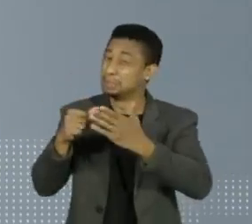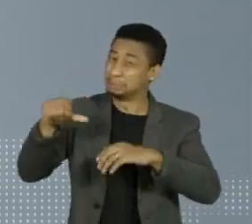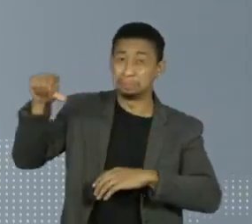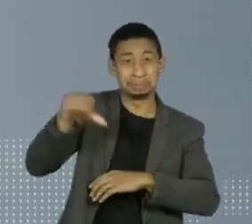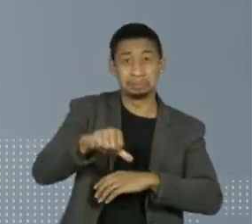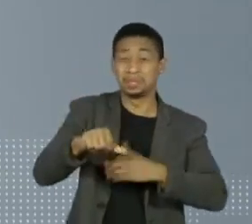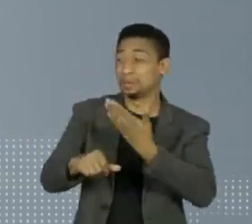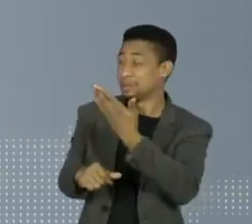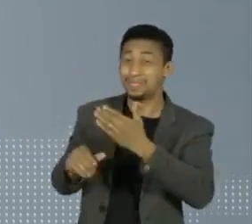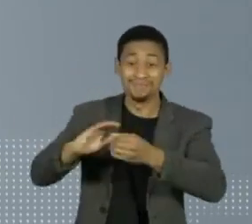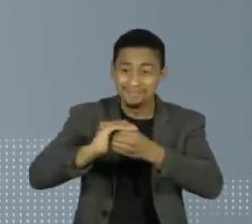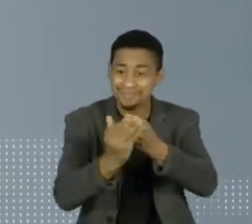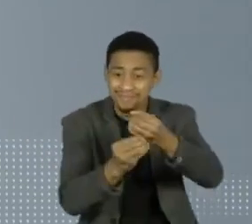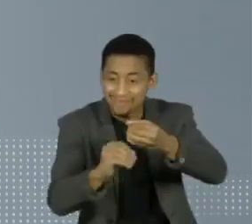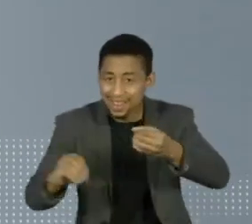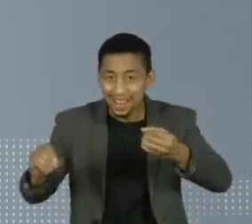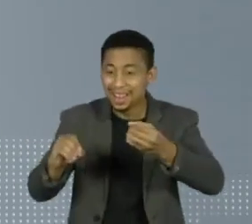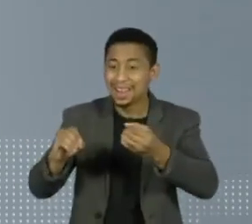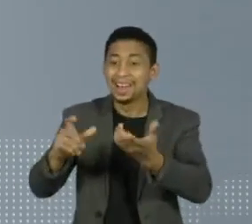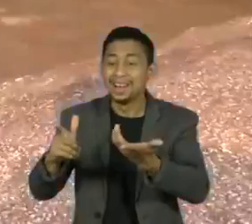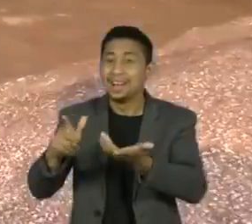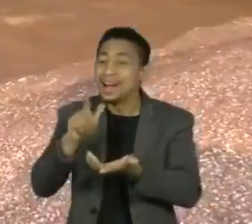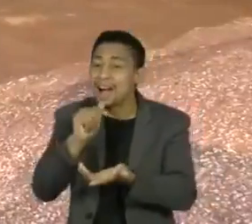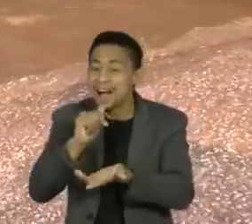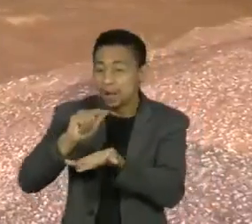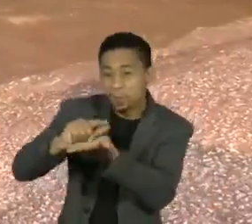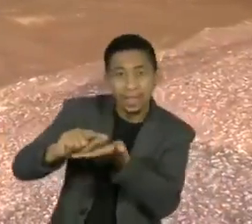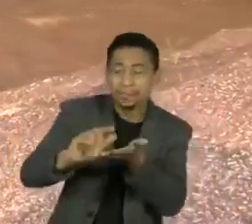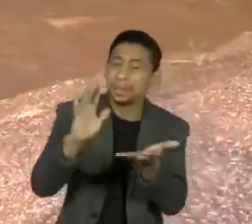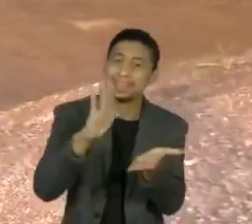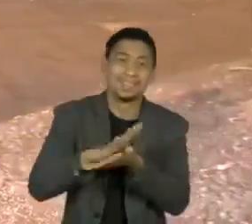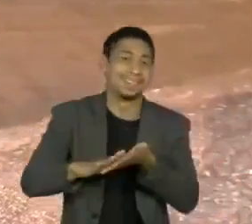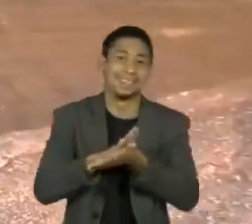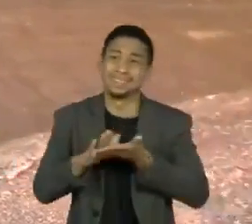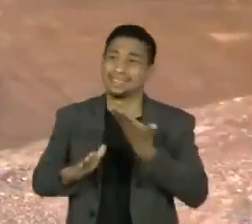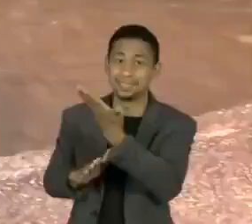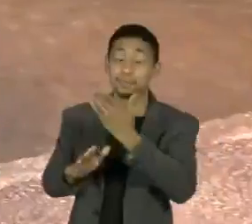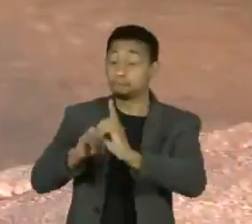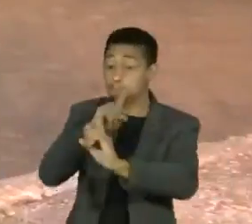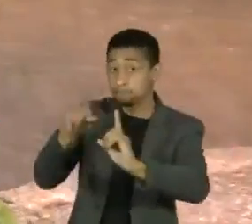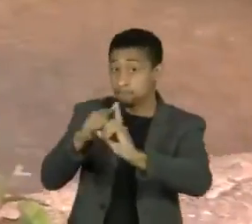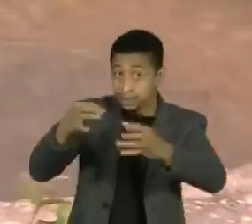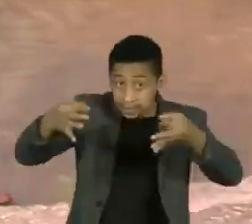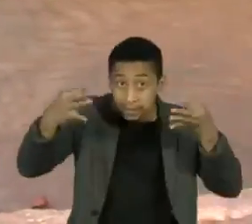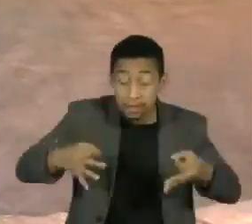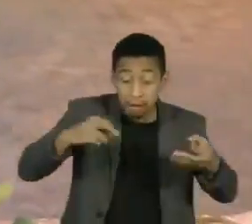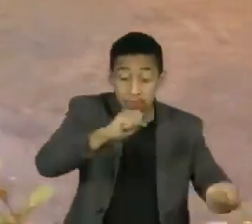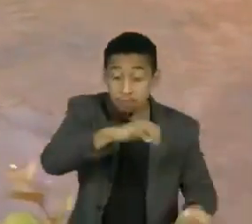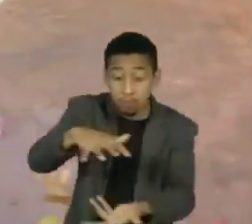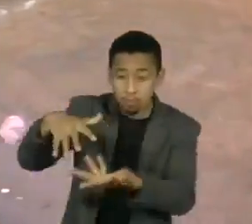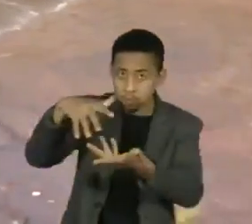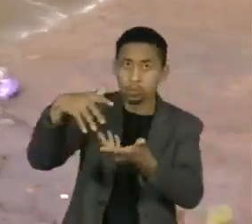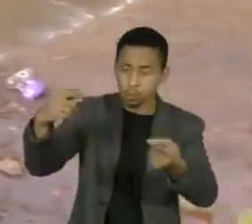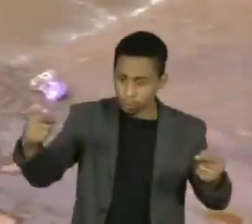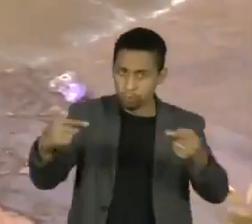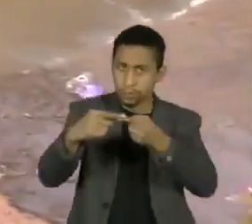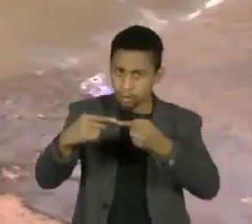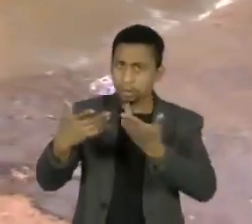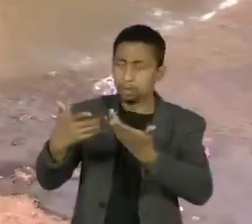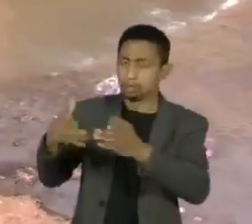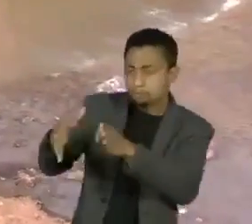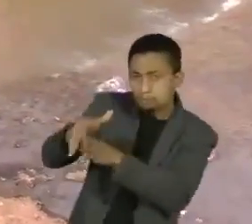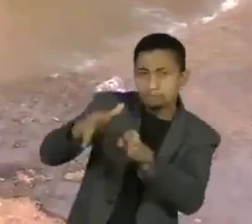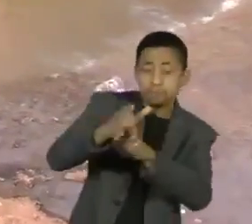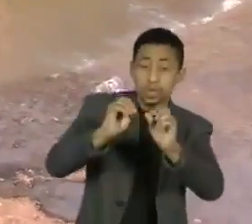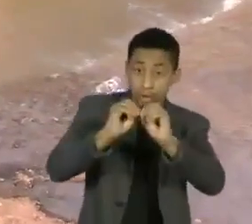estados conta com acesso à coleta de esgoto. Para atingir a universalização do saneamento básico em 2033,